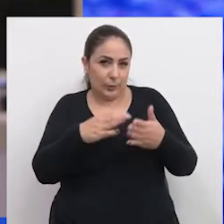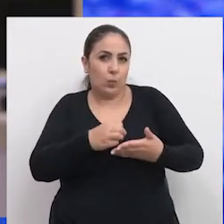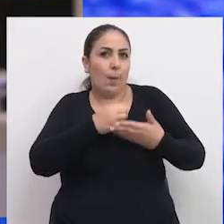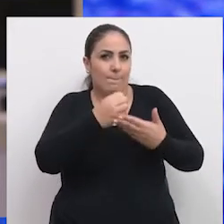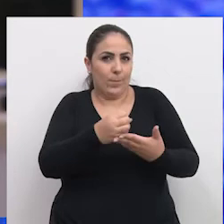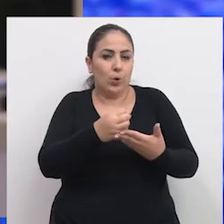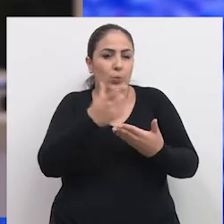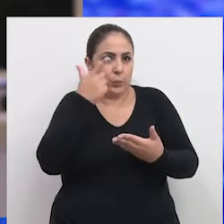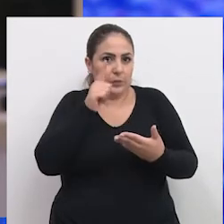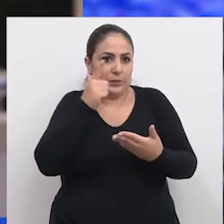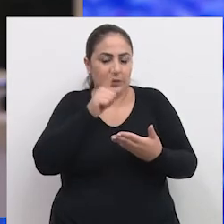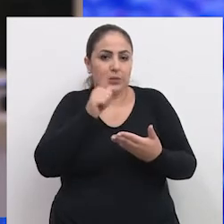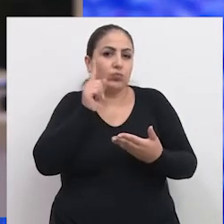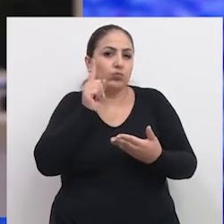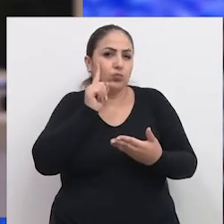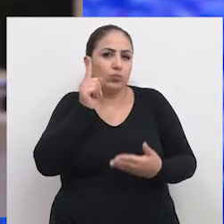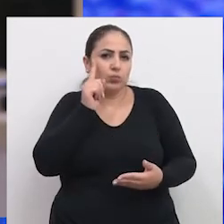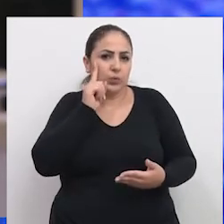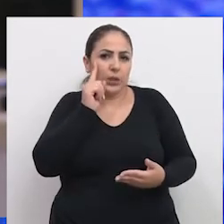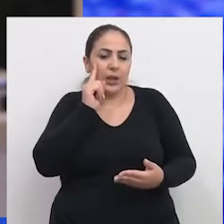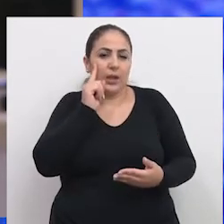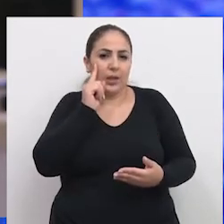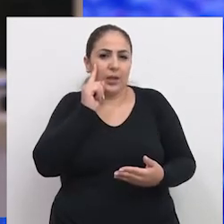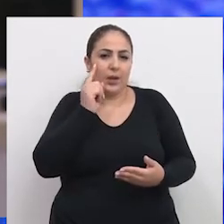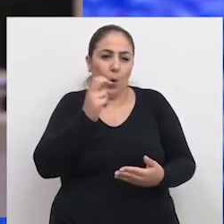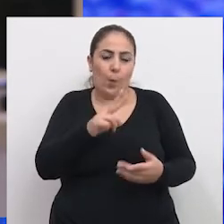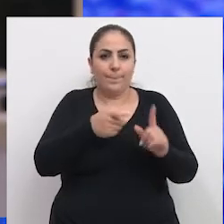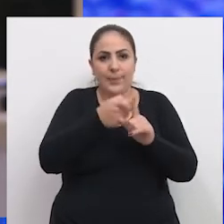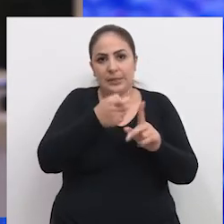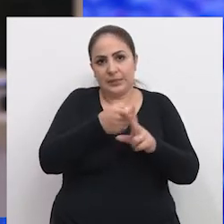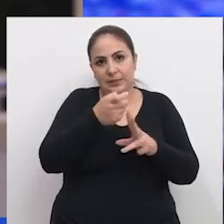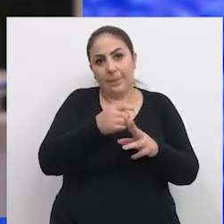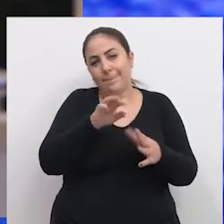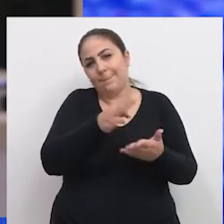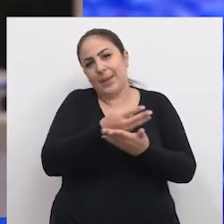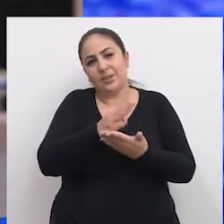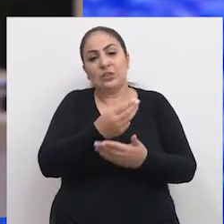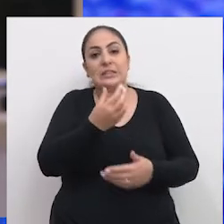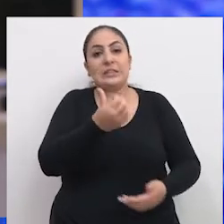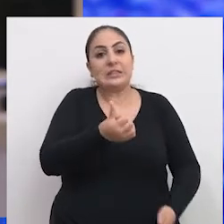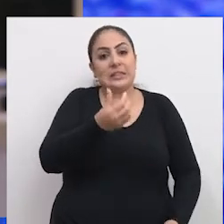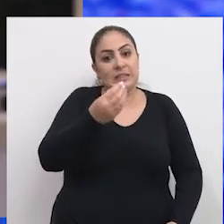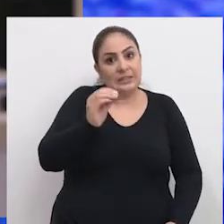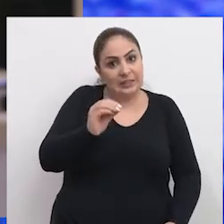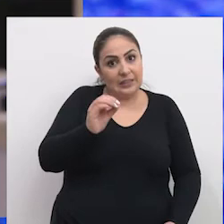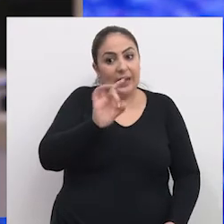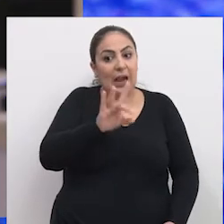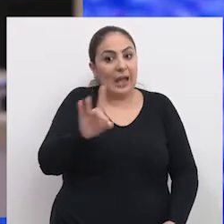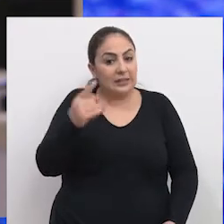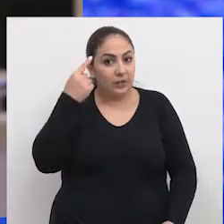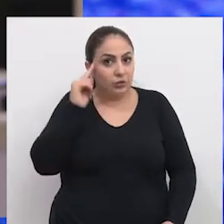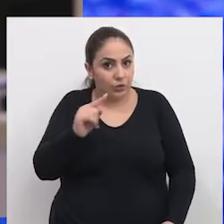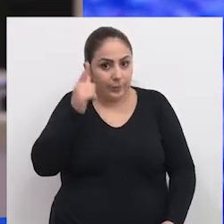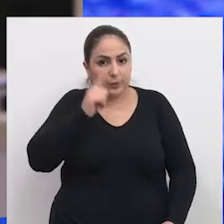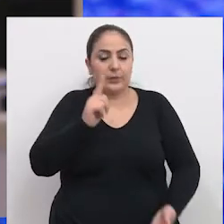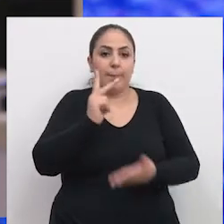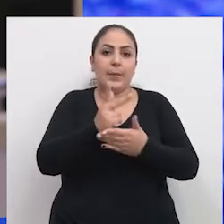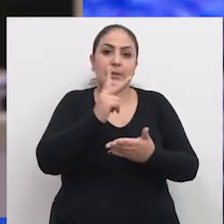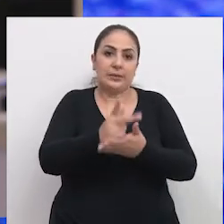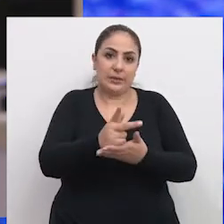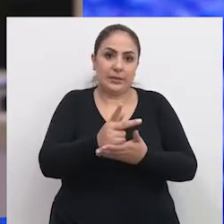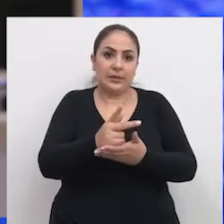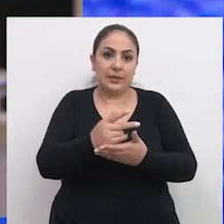um suporte diário ou até mesmo mensal, uma média de 60 coletas dia para